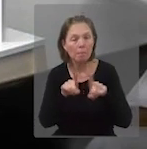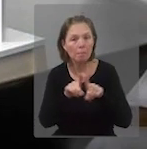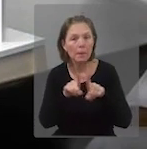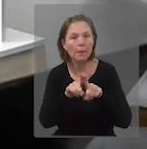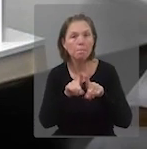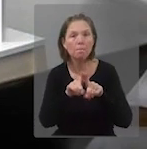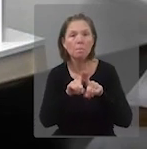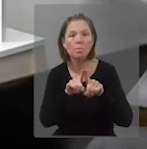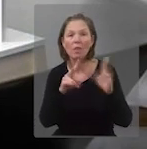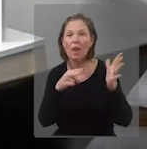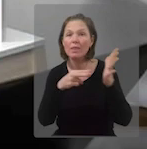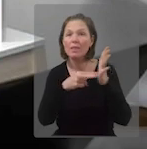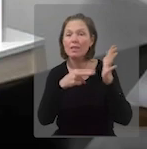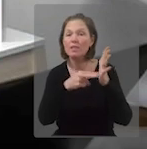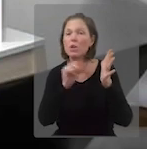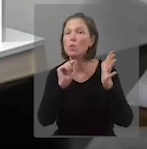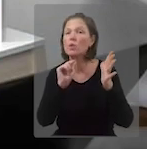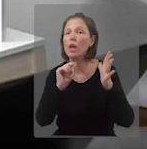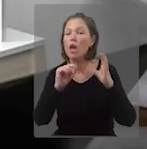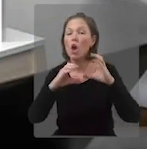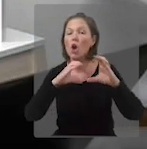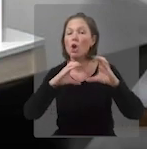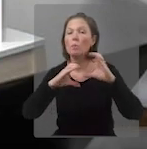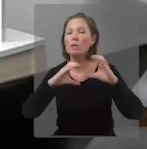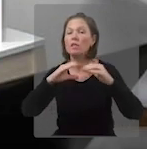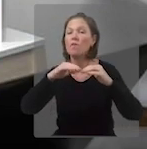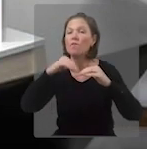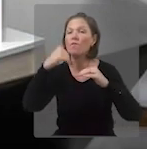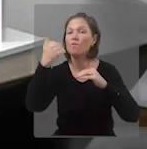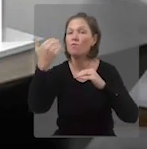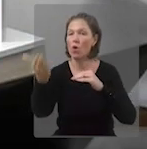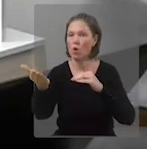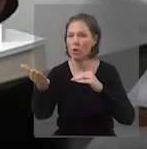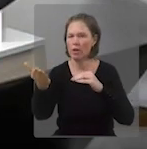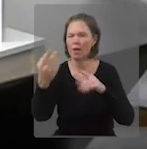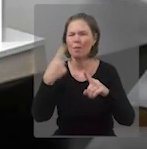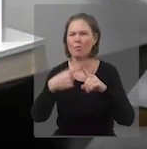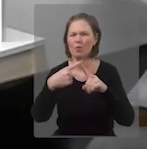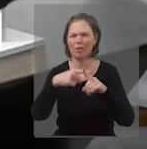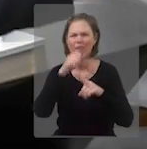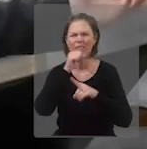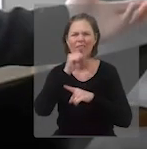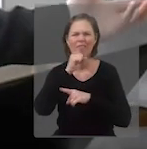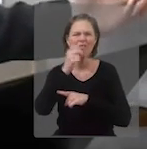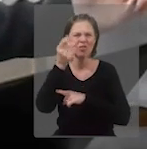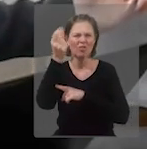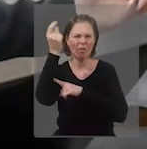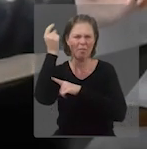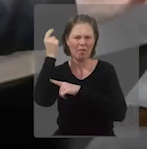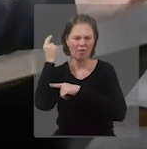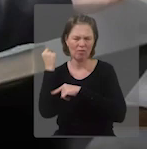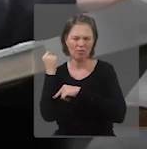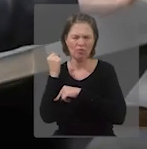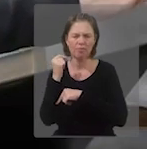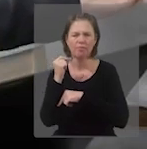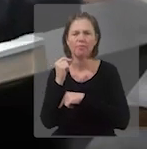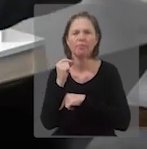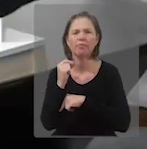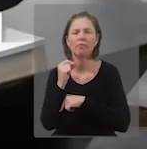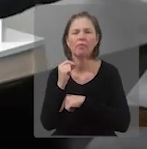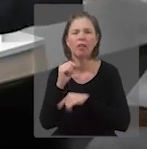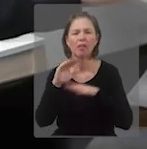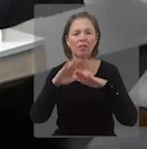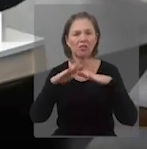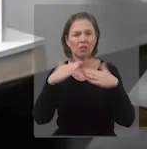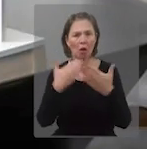forma, a atenção que a gente precisa ter hoje em dia é com a comunicação externa. Isso que lá, antigamente, o diretor, aquele da